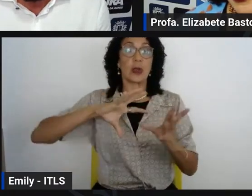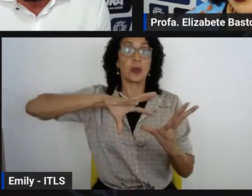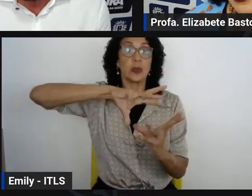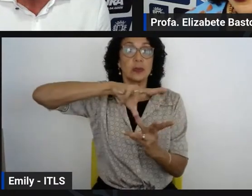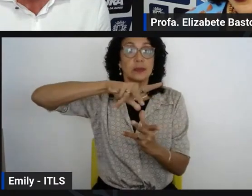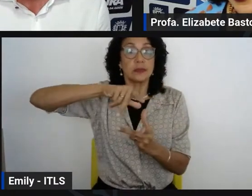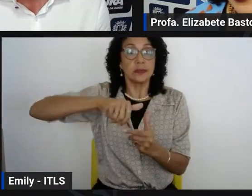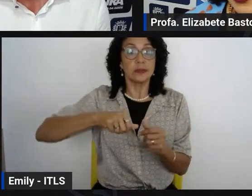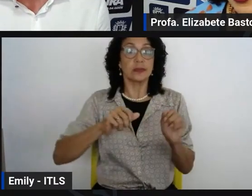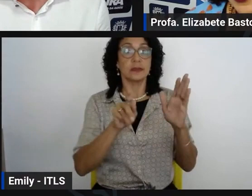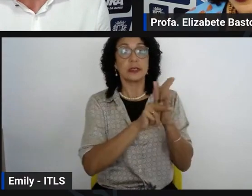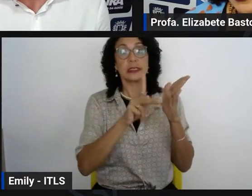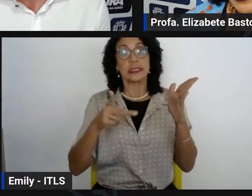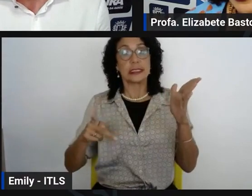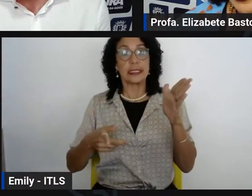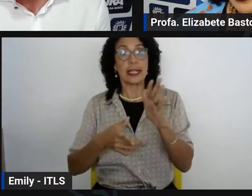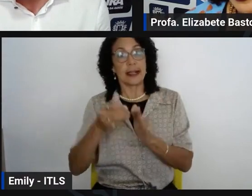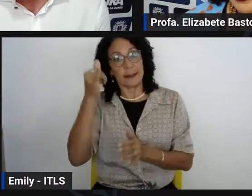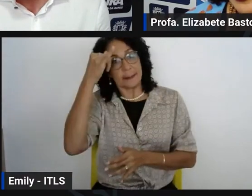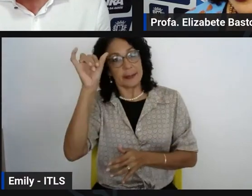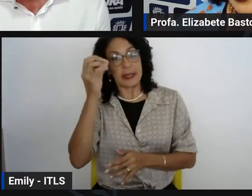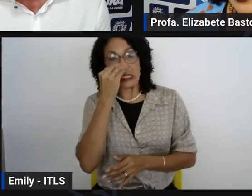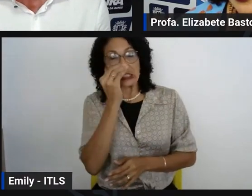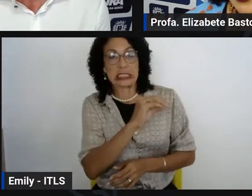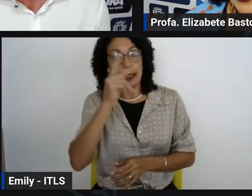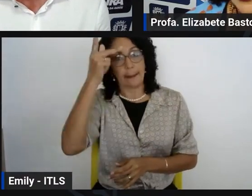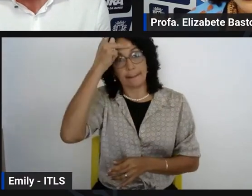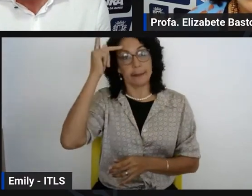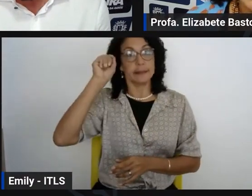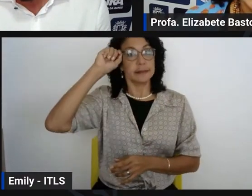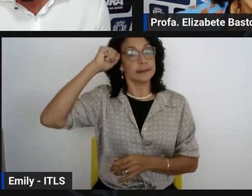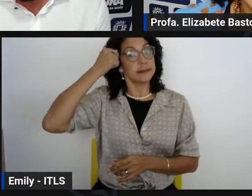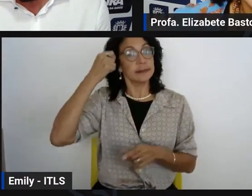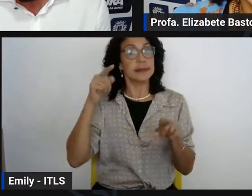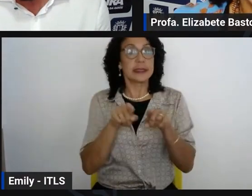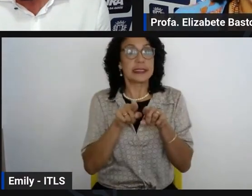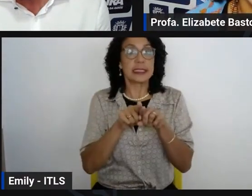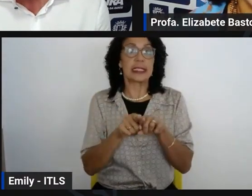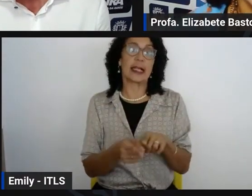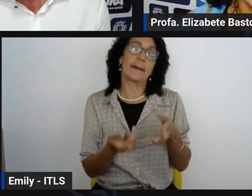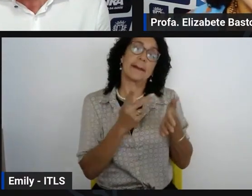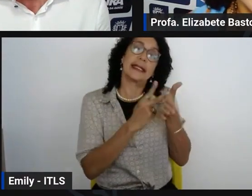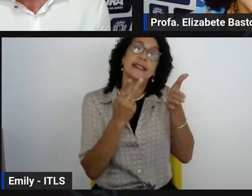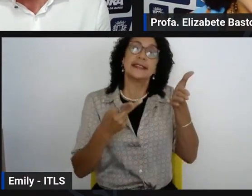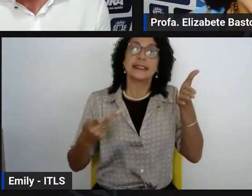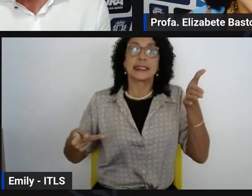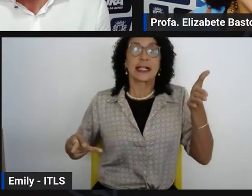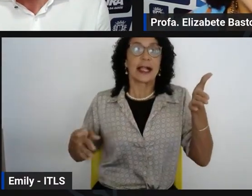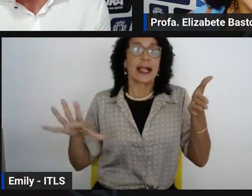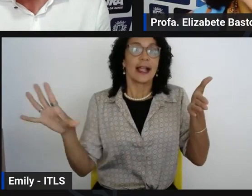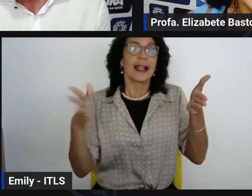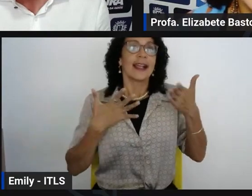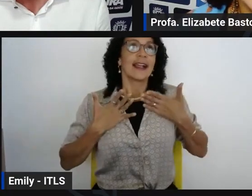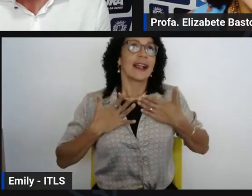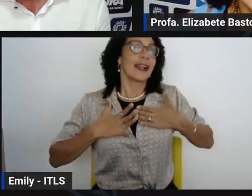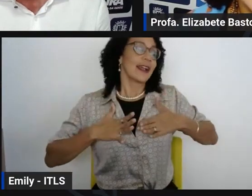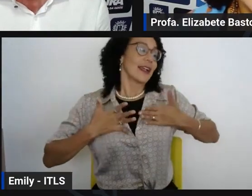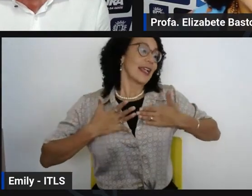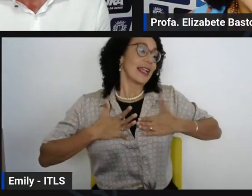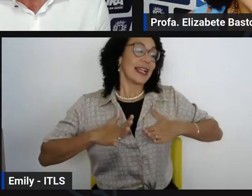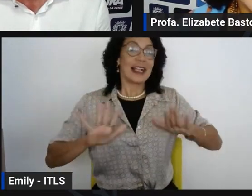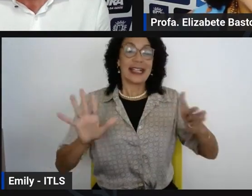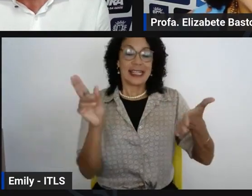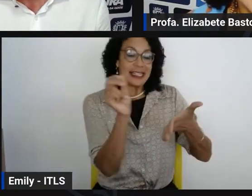antirracista e também para uma profundidade no deleite das palavras de Carolina Maria de Jesus